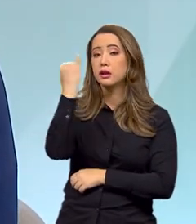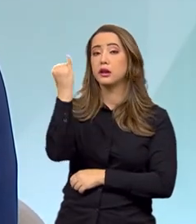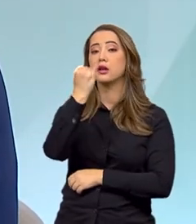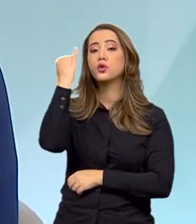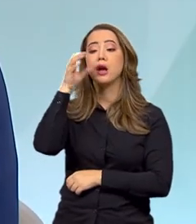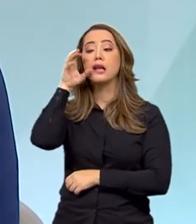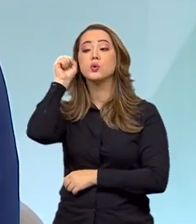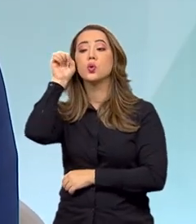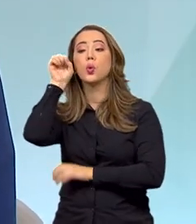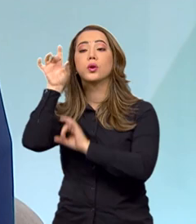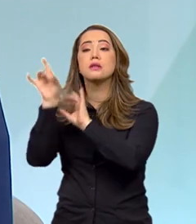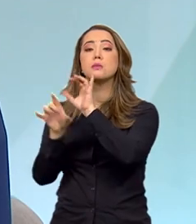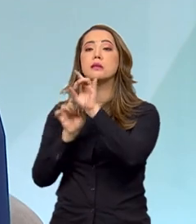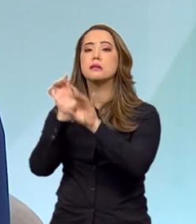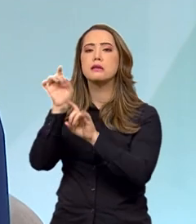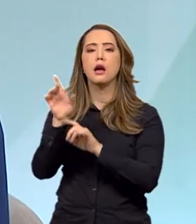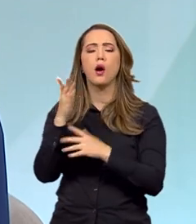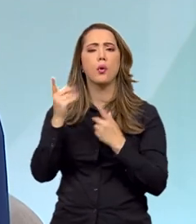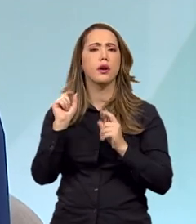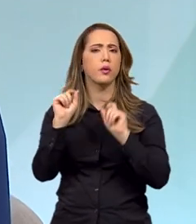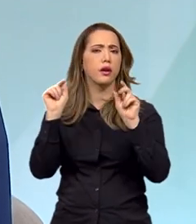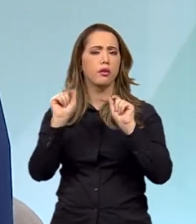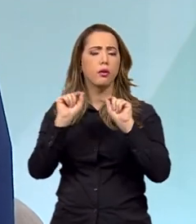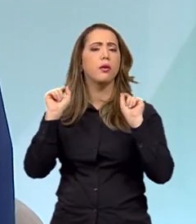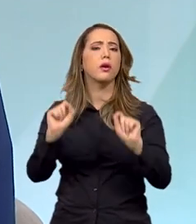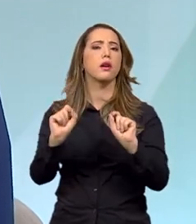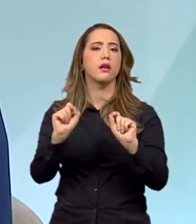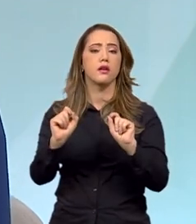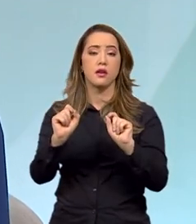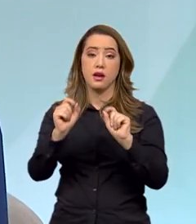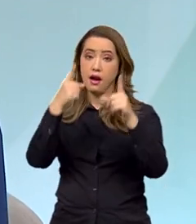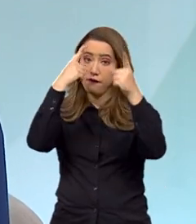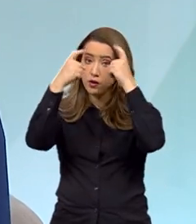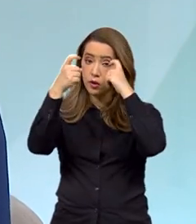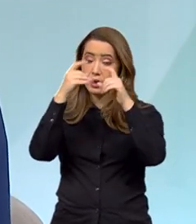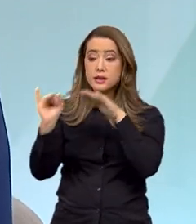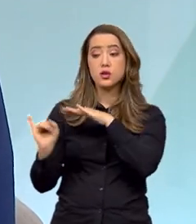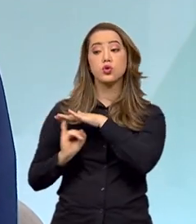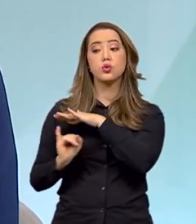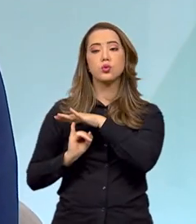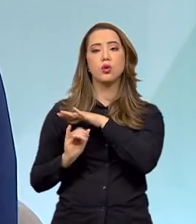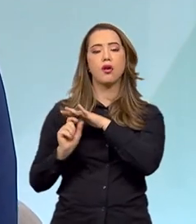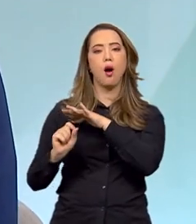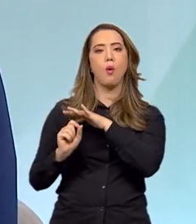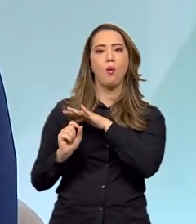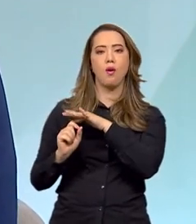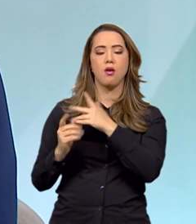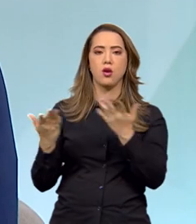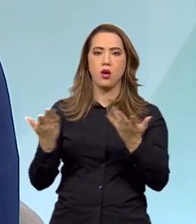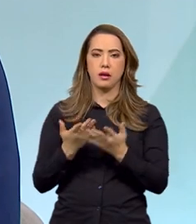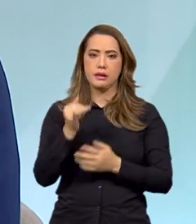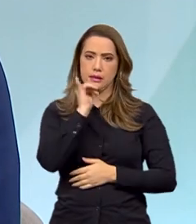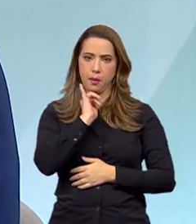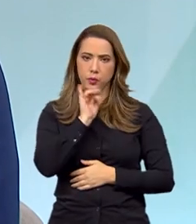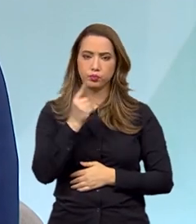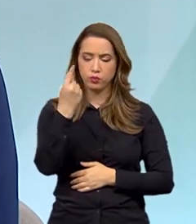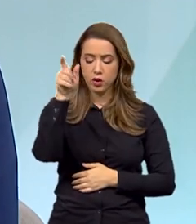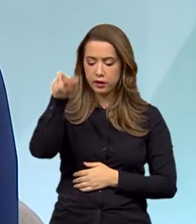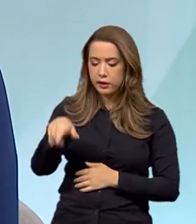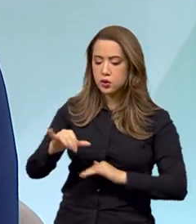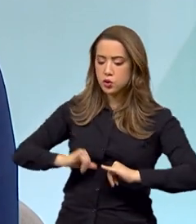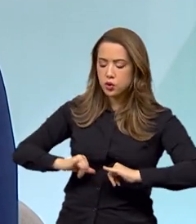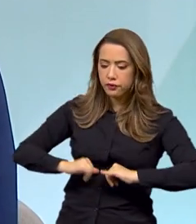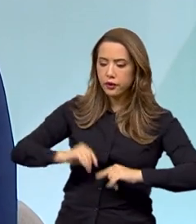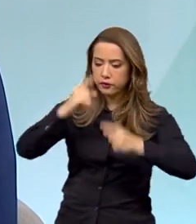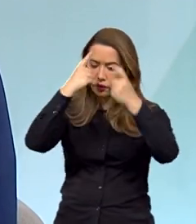enfrentamento a uma das violências que eu mencionei, que é a violência institucional. O que é isso? Hoje, uma criança vítima de